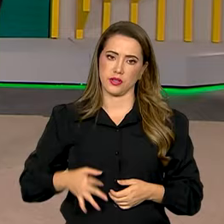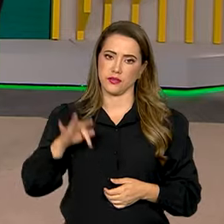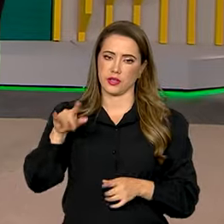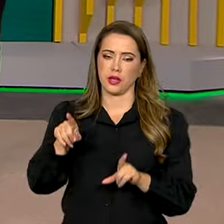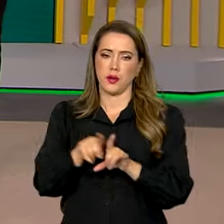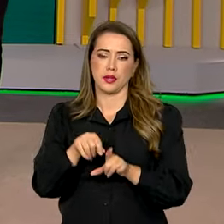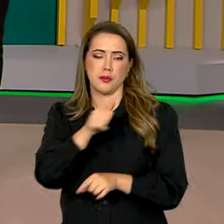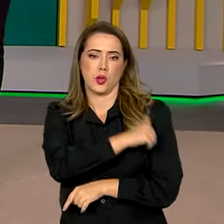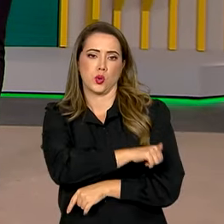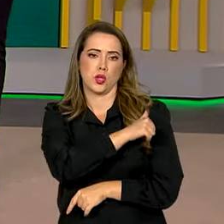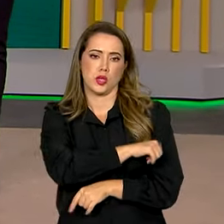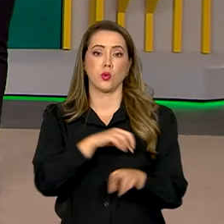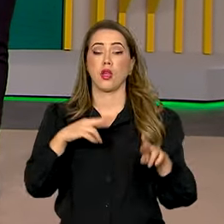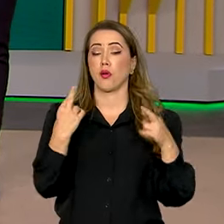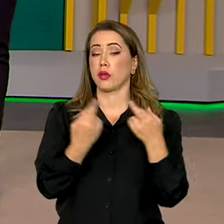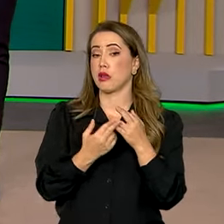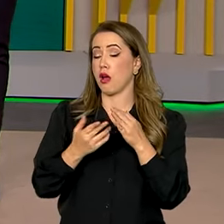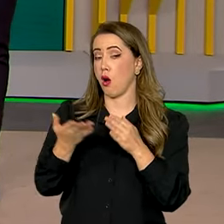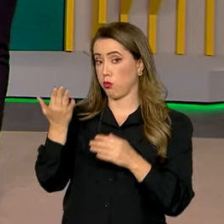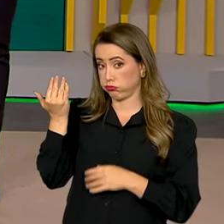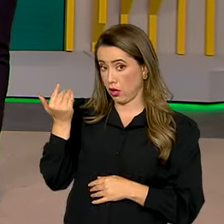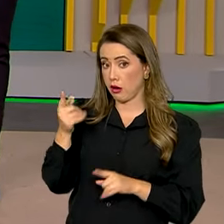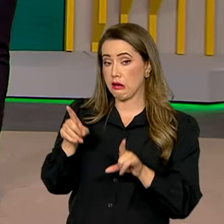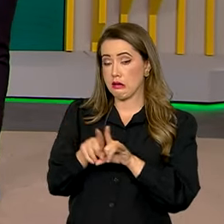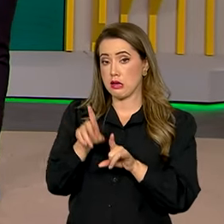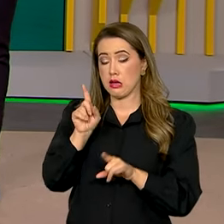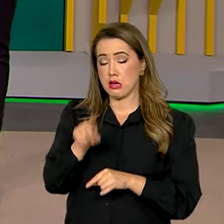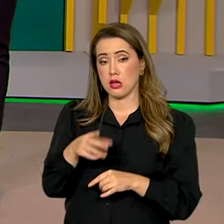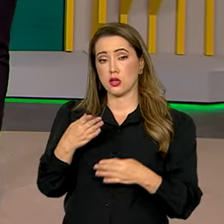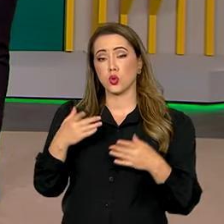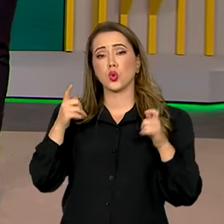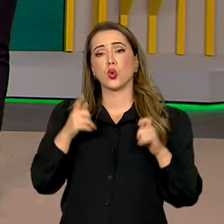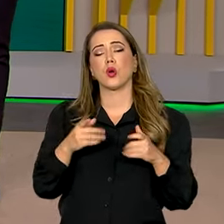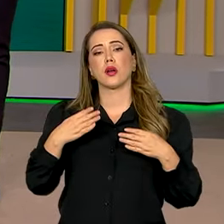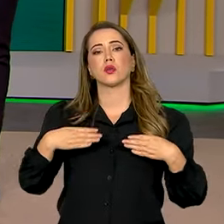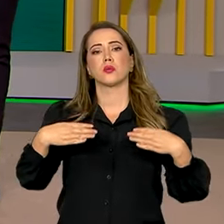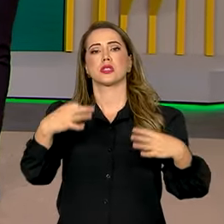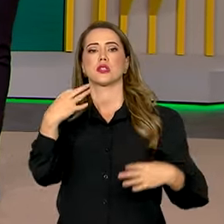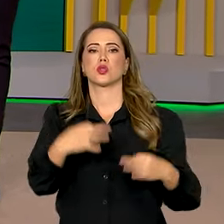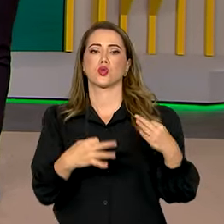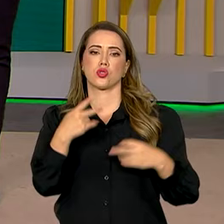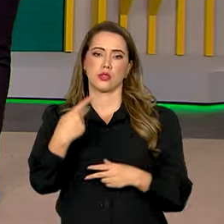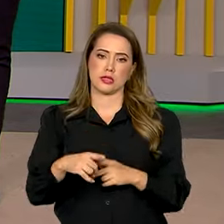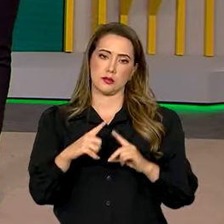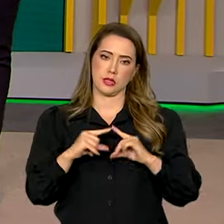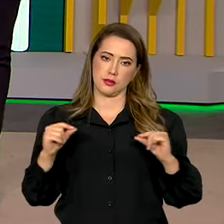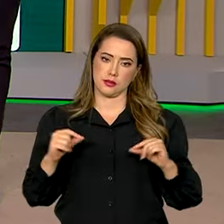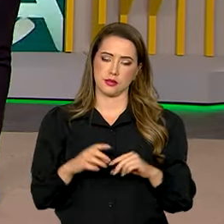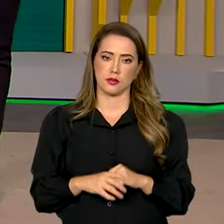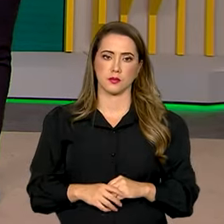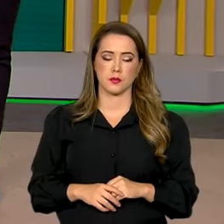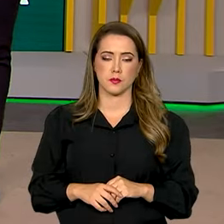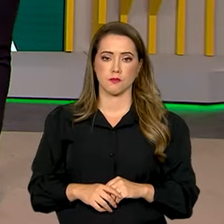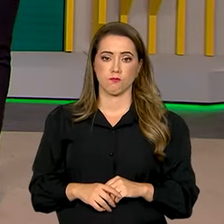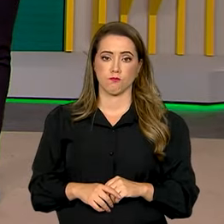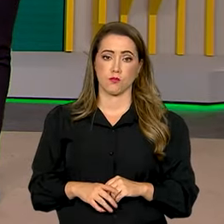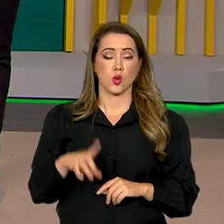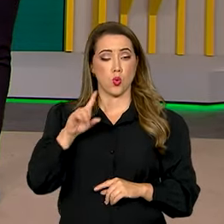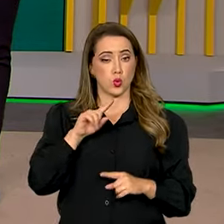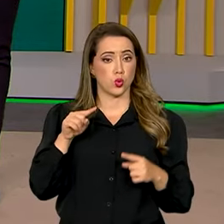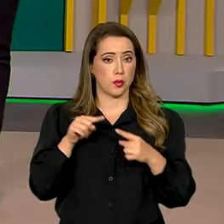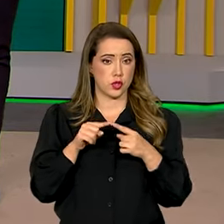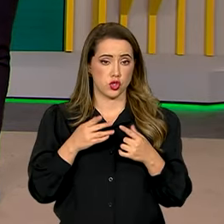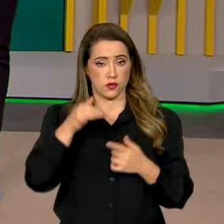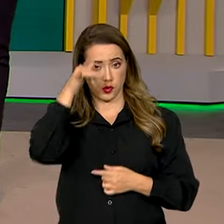se reuniram há pouco na sede do Ministério da Justiça e Segurança Pública aqui em Brasília. E uma das linhas de